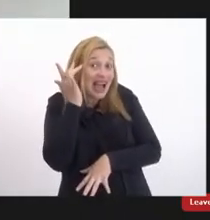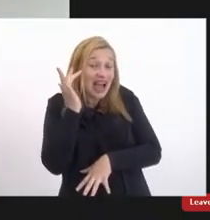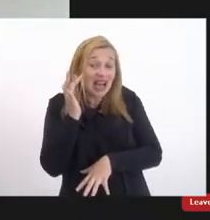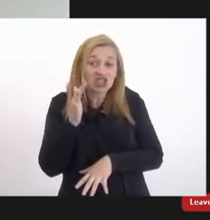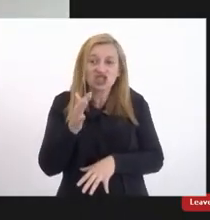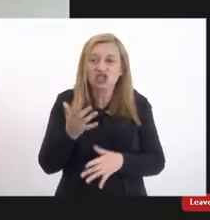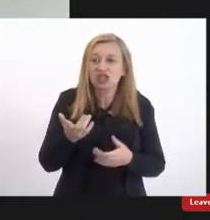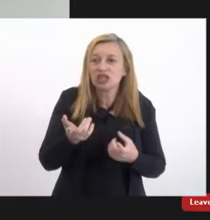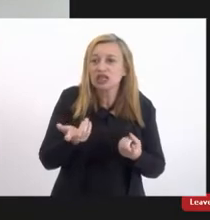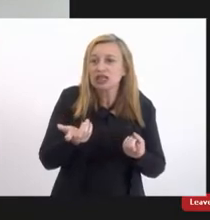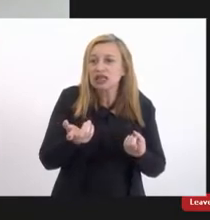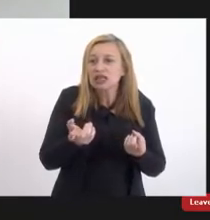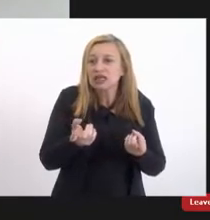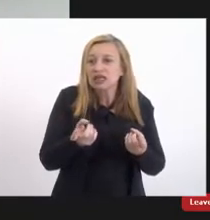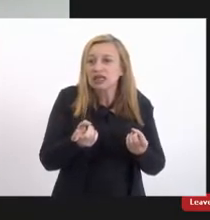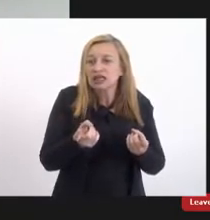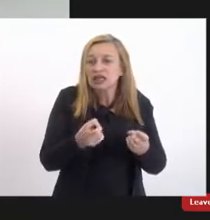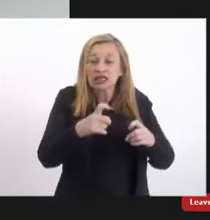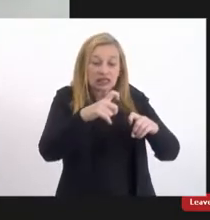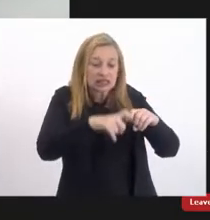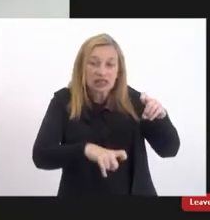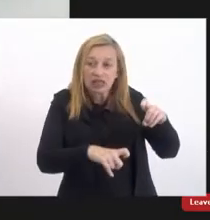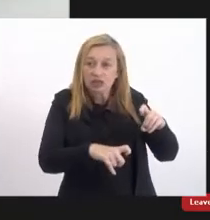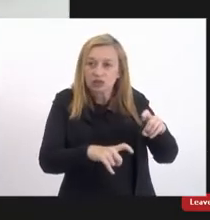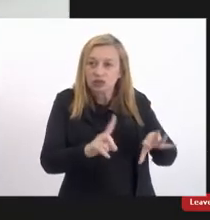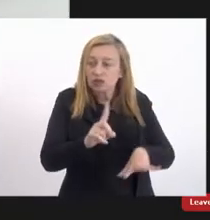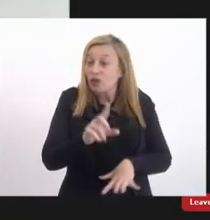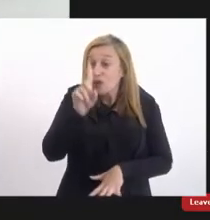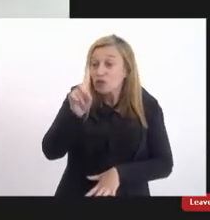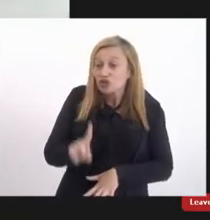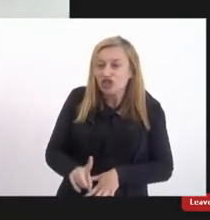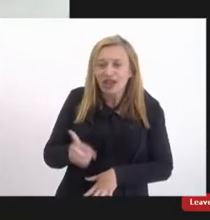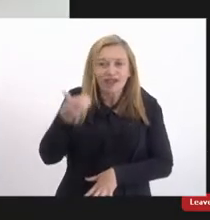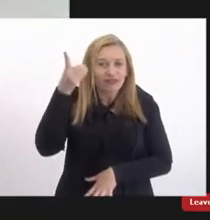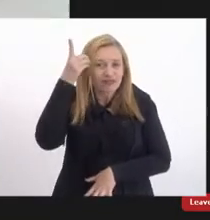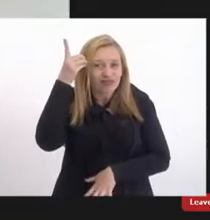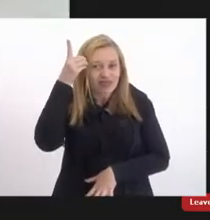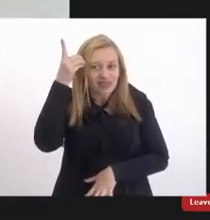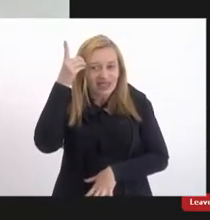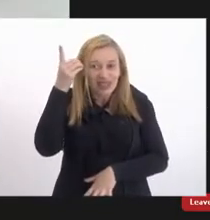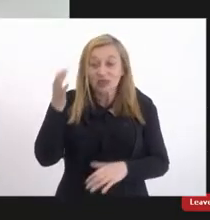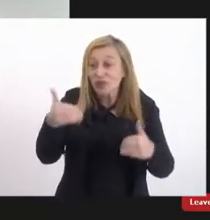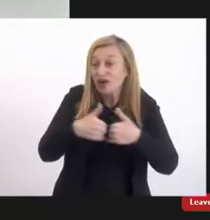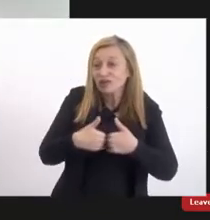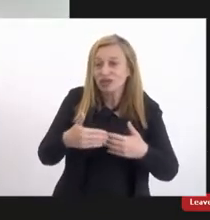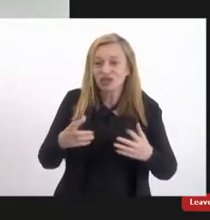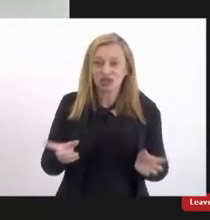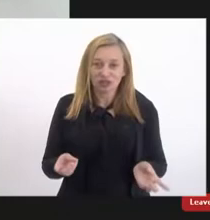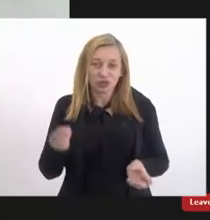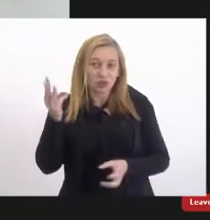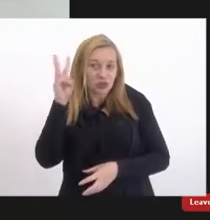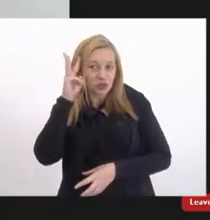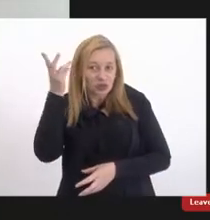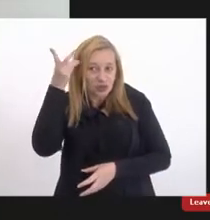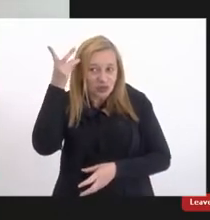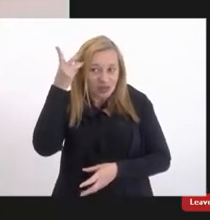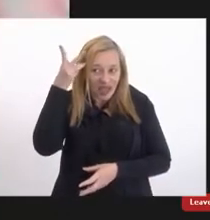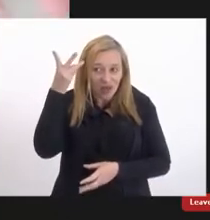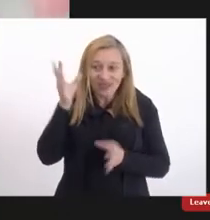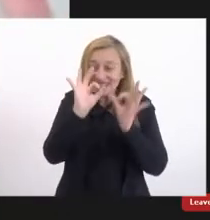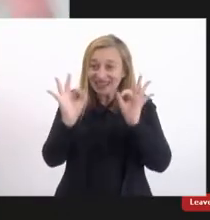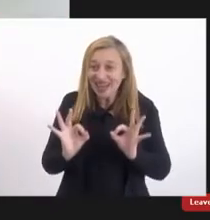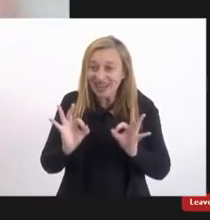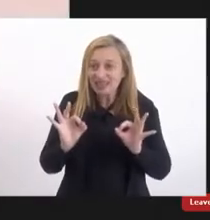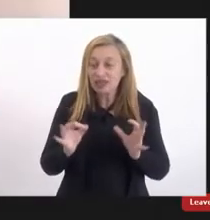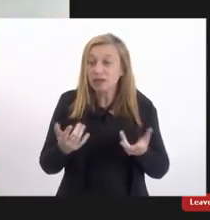sexualidade não é um direito da deficiência intelectual não é o direito do autismo não é direito do Down e aí eu não